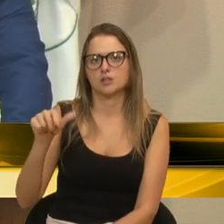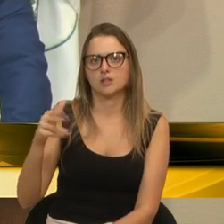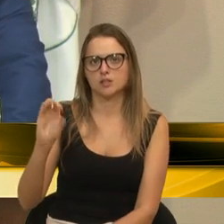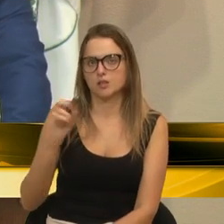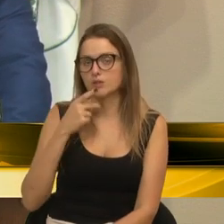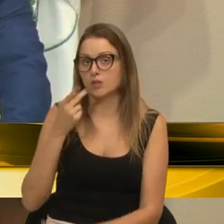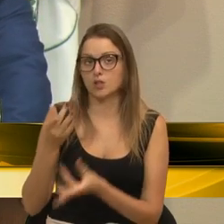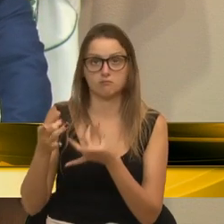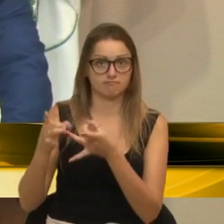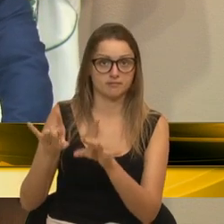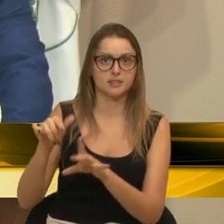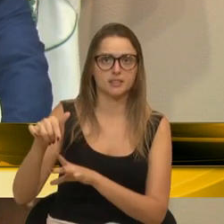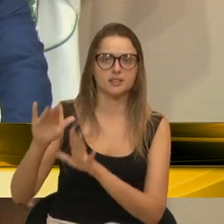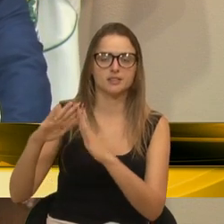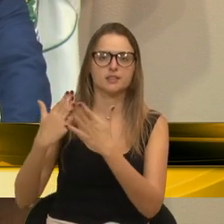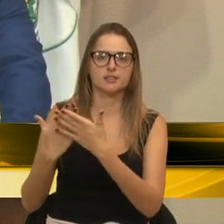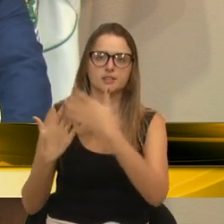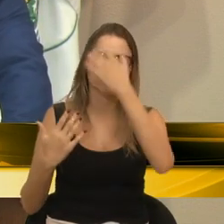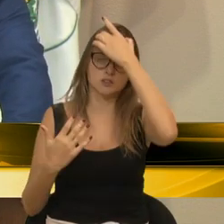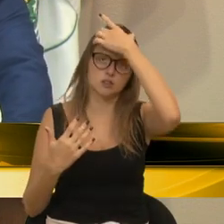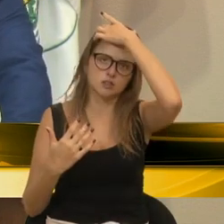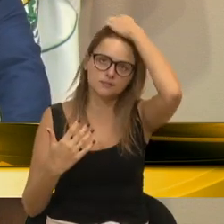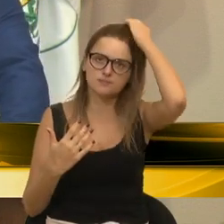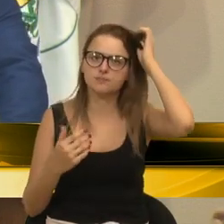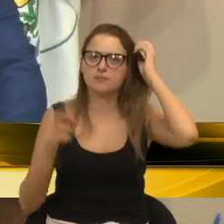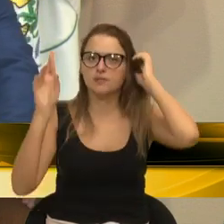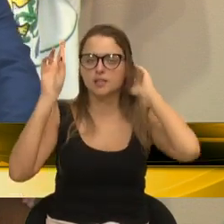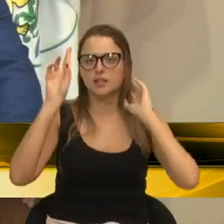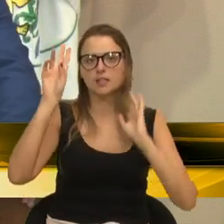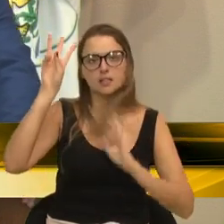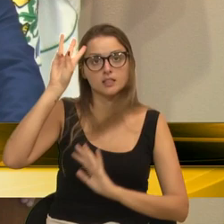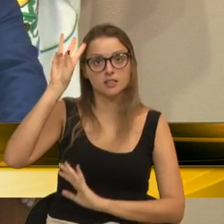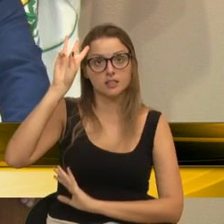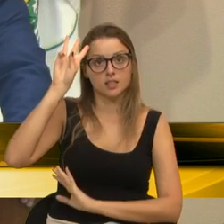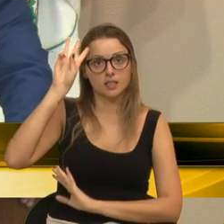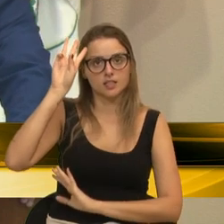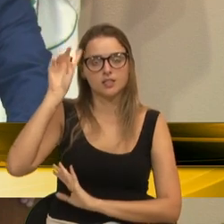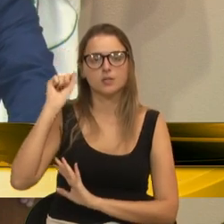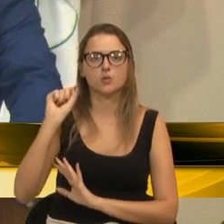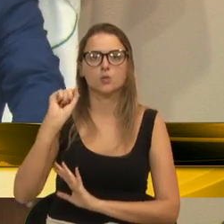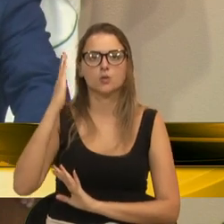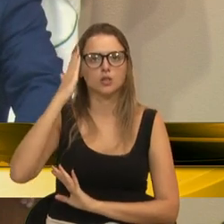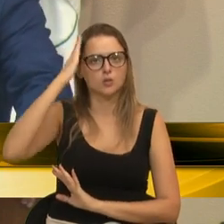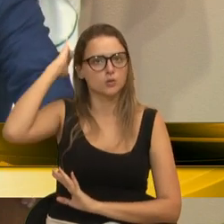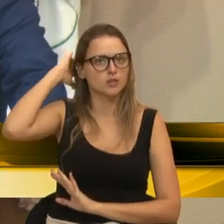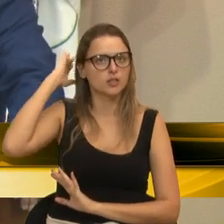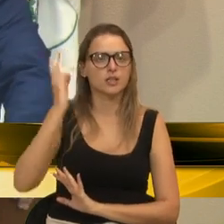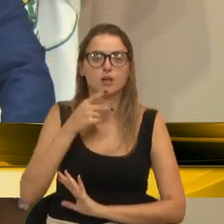na terça-feira, com o pronunciamento do prefeito aqui na Câmara de Vereadores, eu